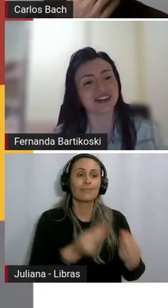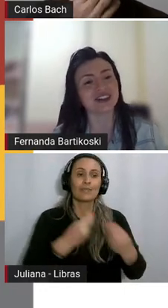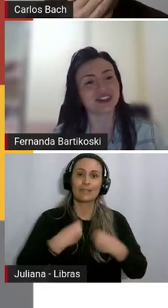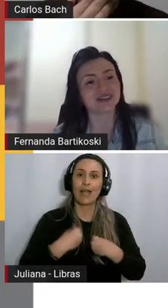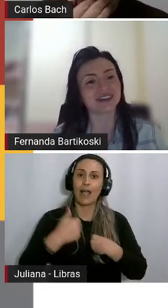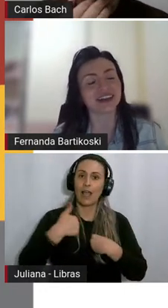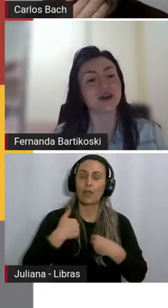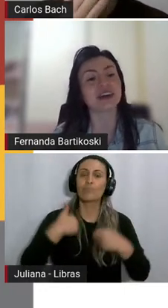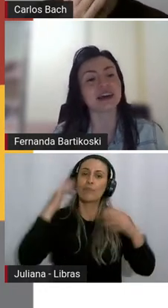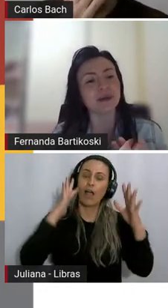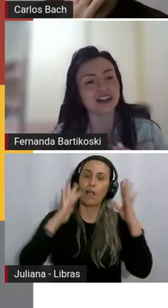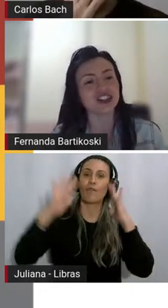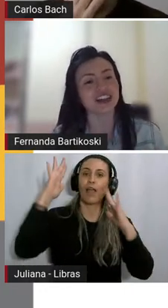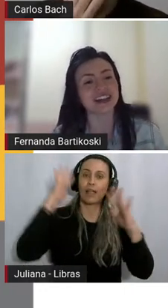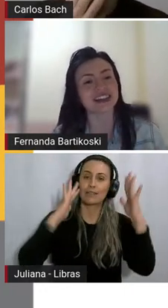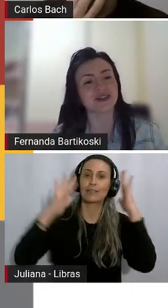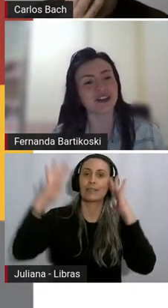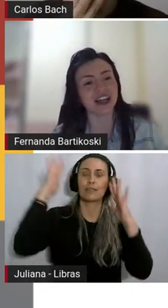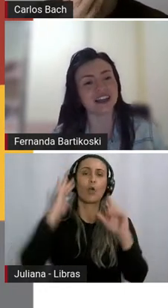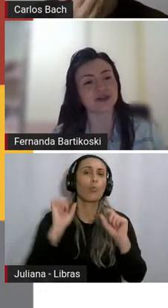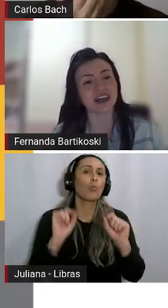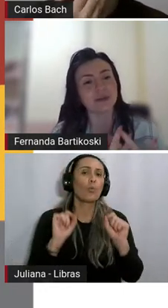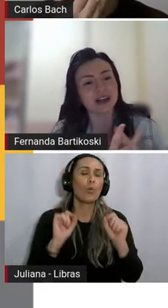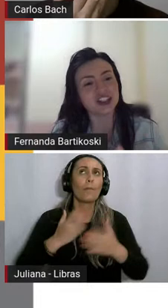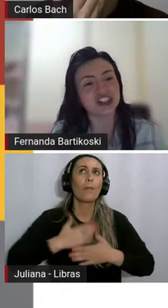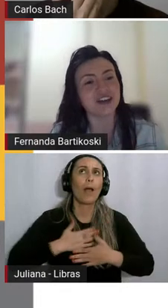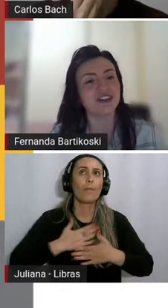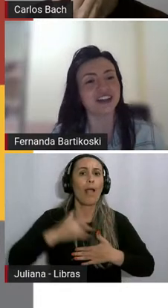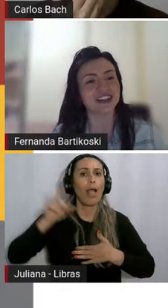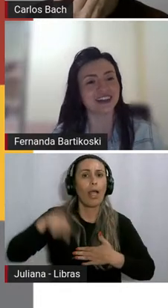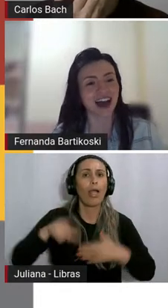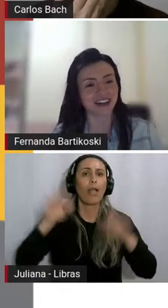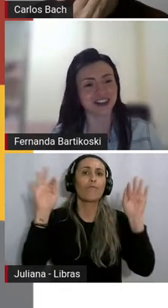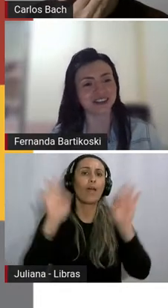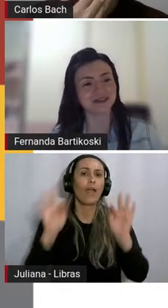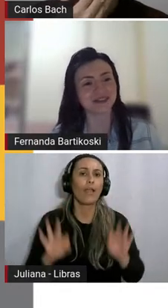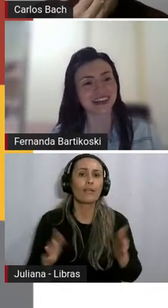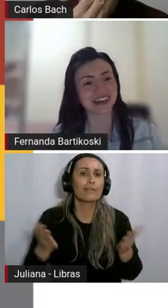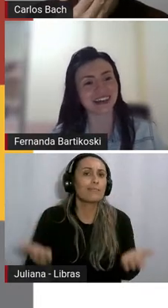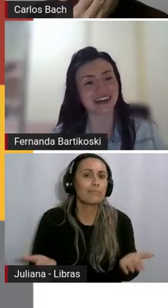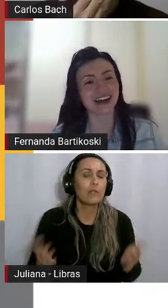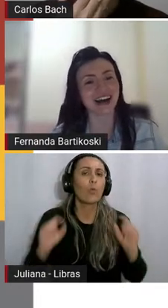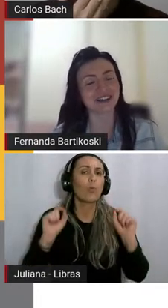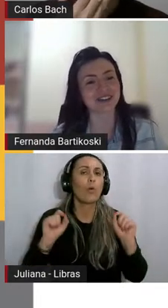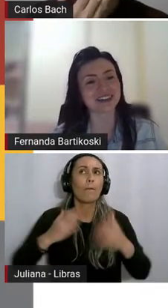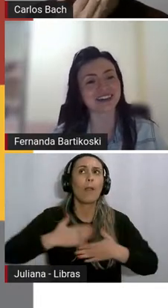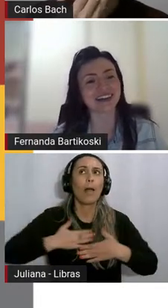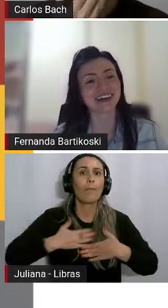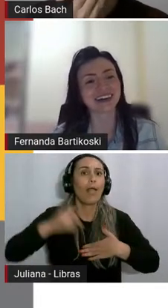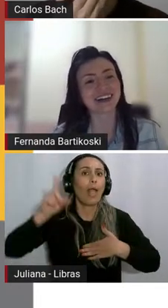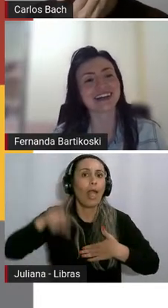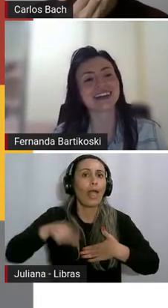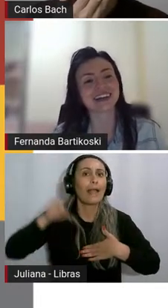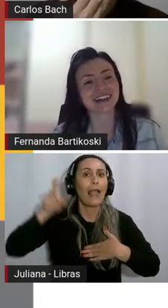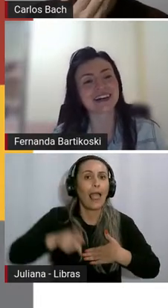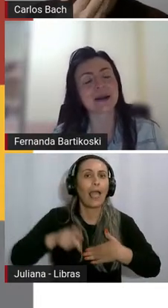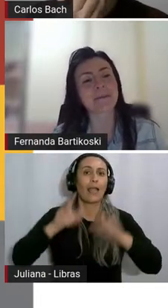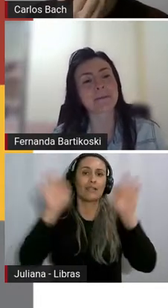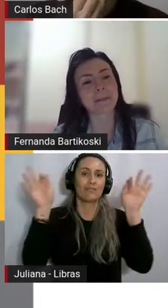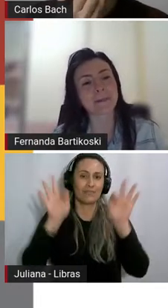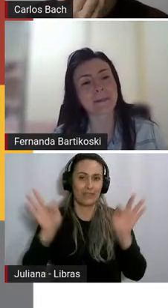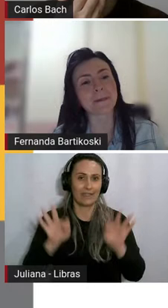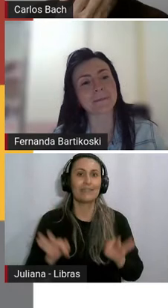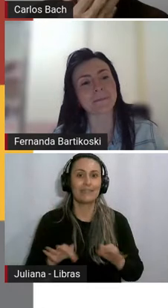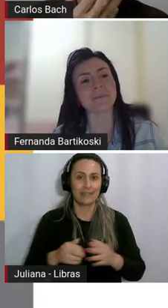interessante, né? O que que para ti é ser feliz? O que que para ti é felicidade? Né, Carlos? É, e essa